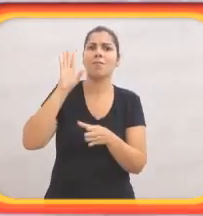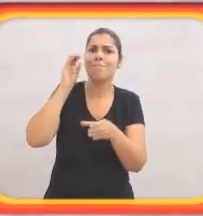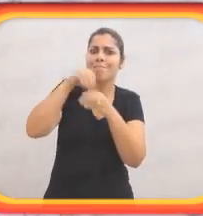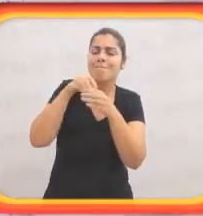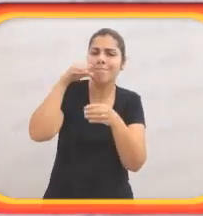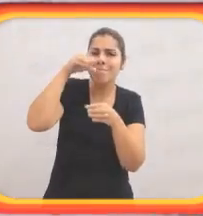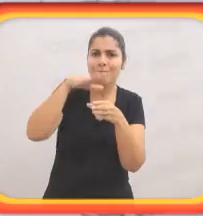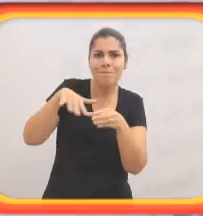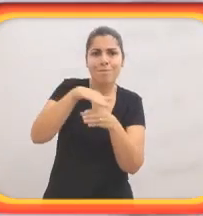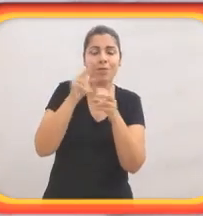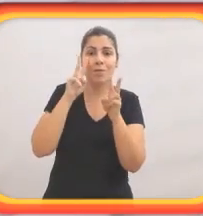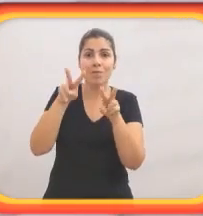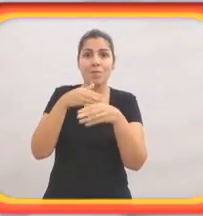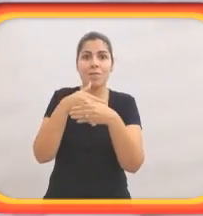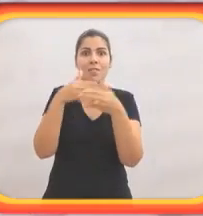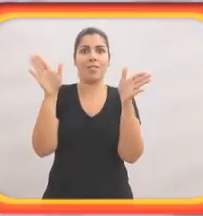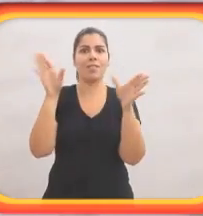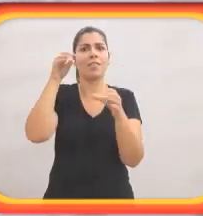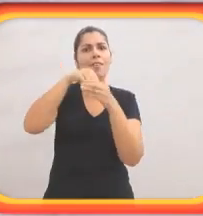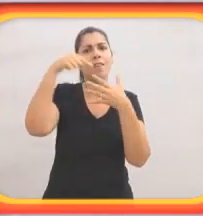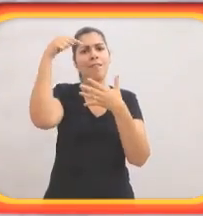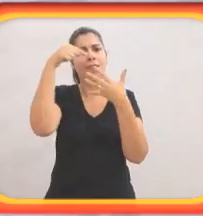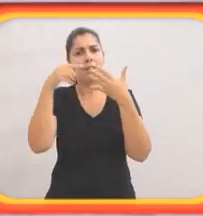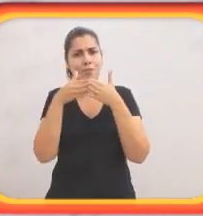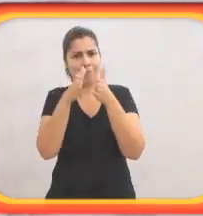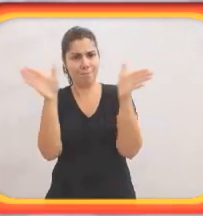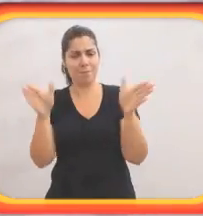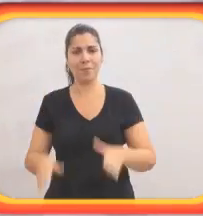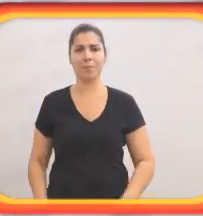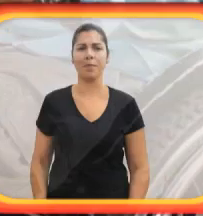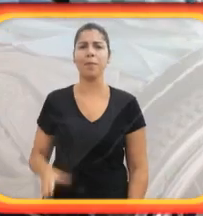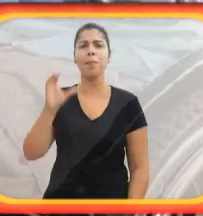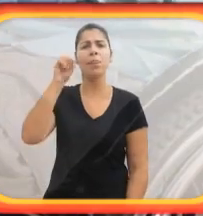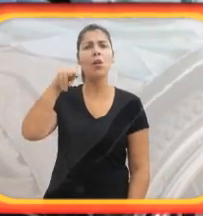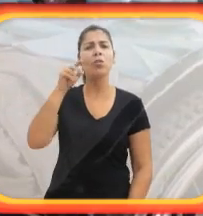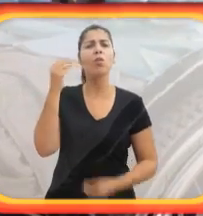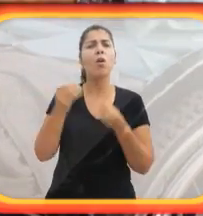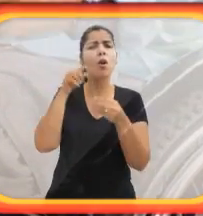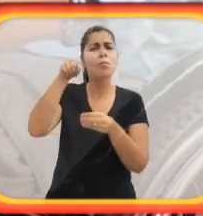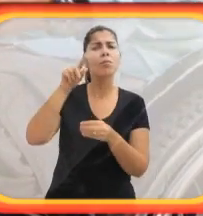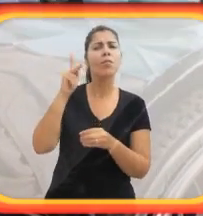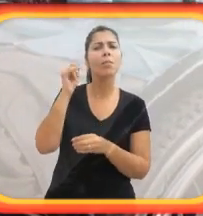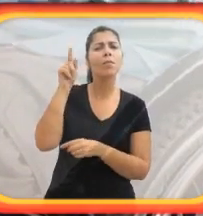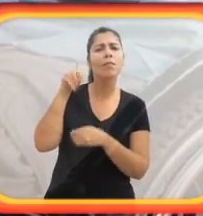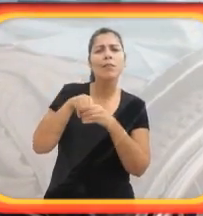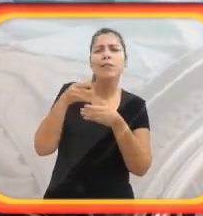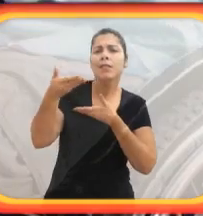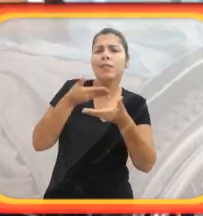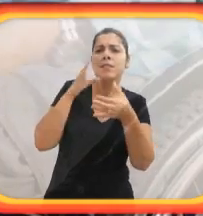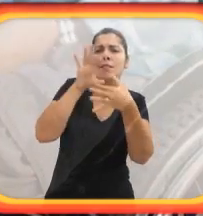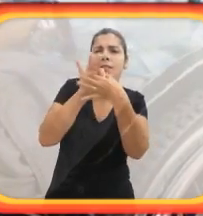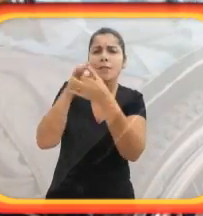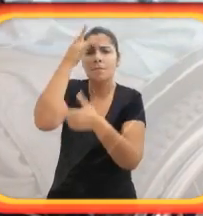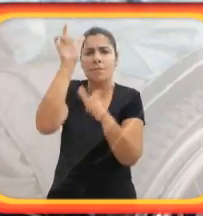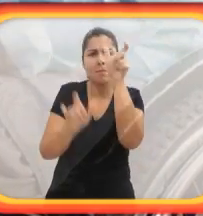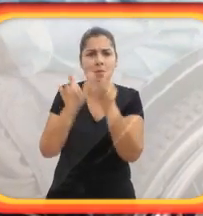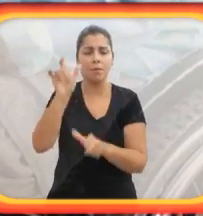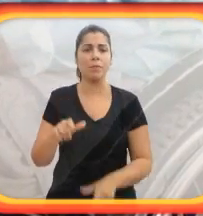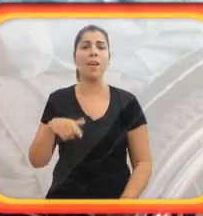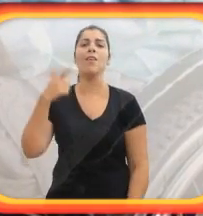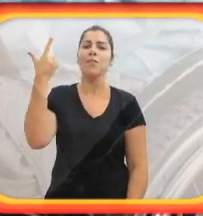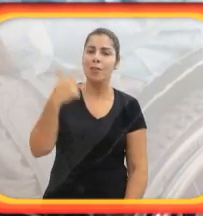integrada e muito mais rica de incluir a visão dos vários segmentos. Como é que o ONU Habitat faz a integração dessas pessoas?